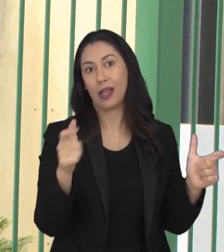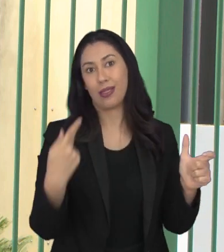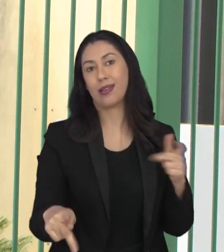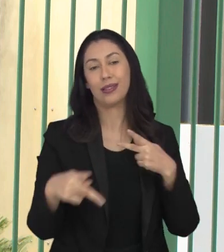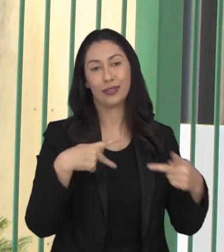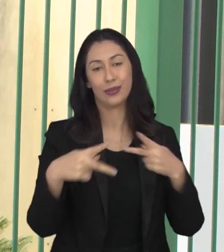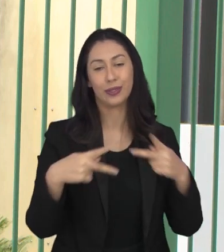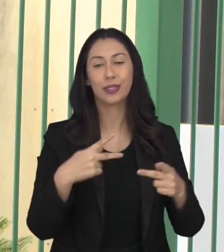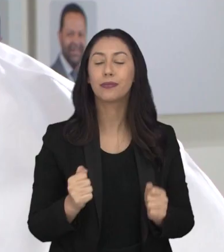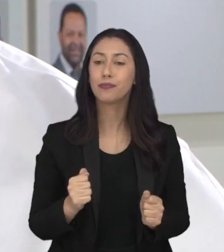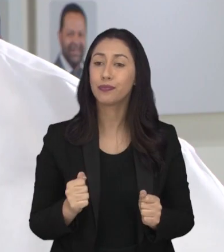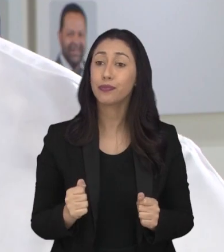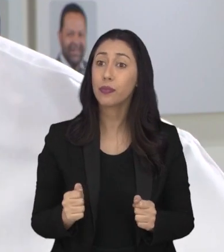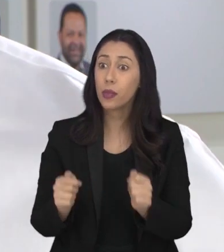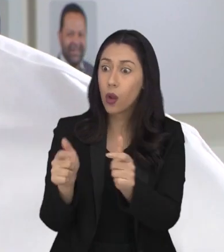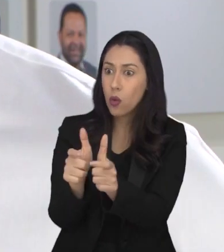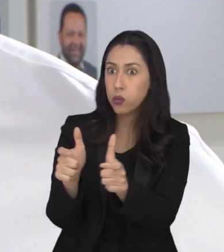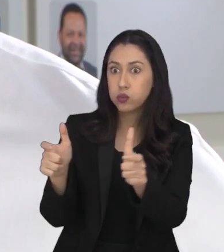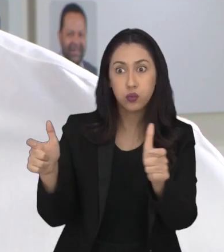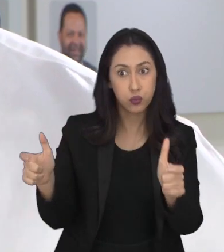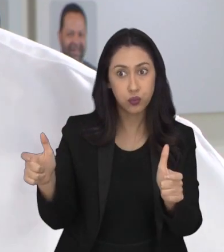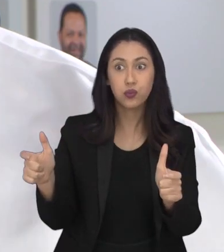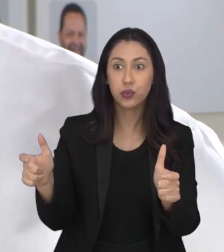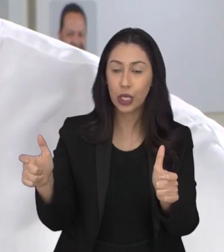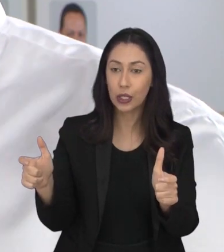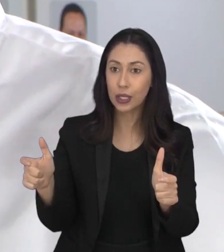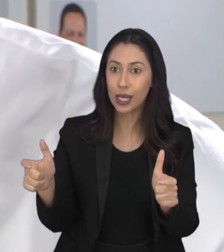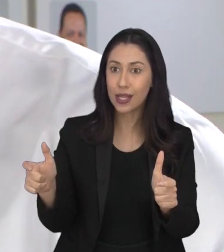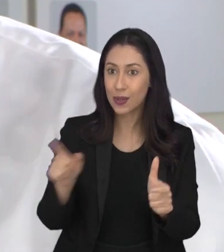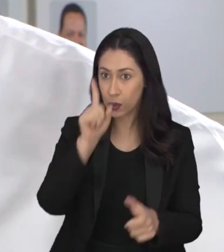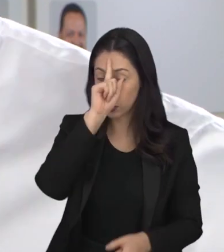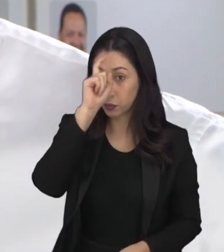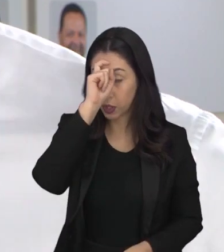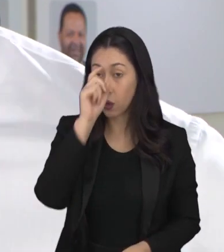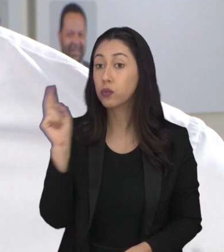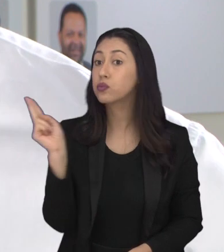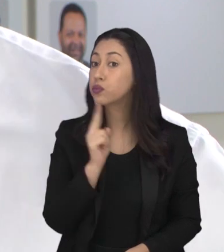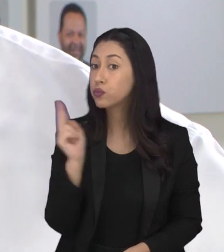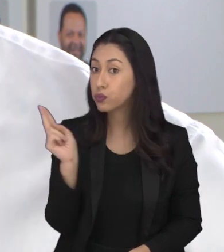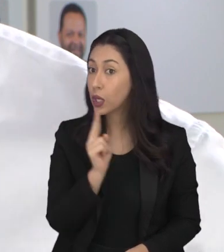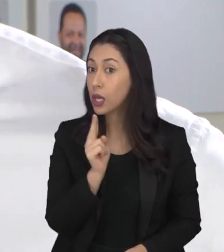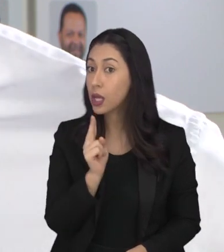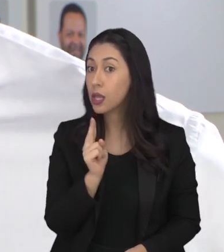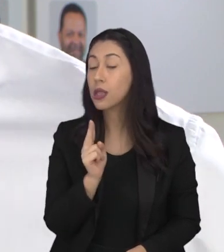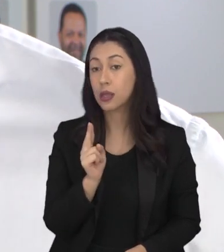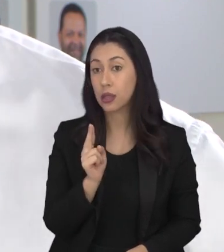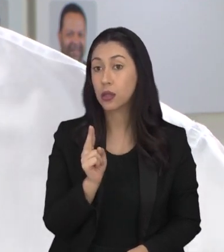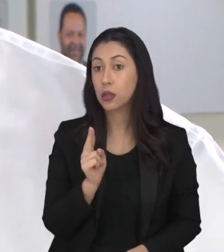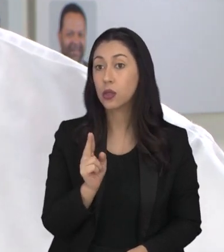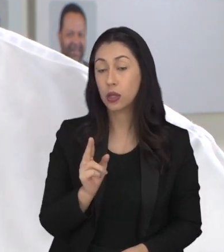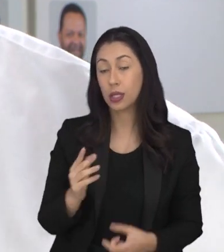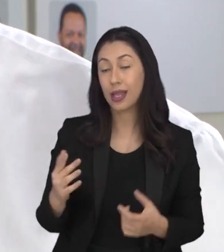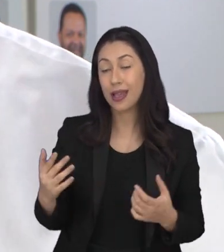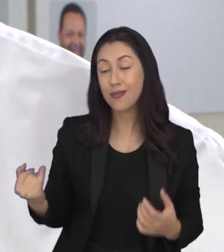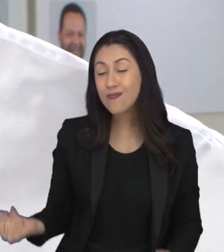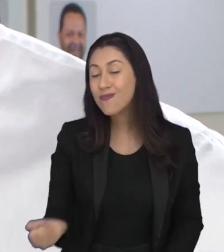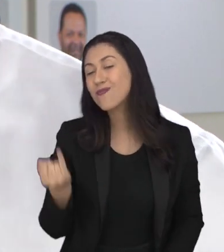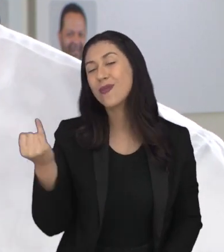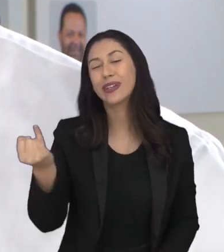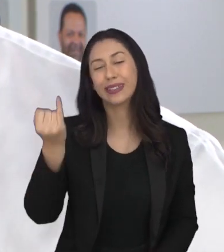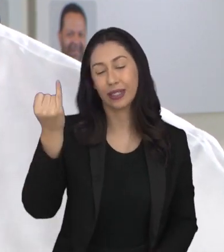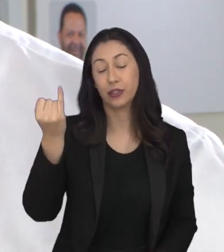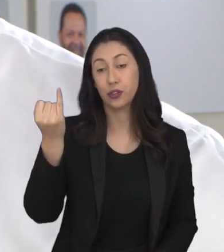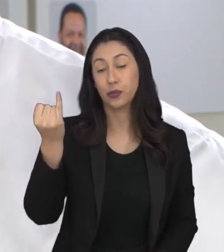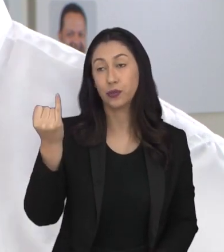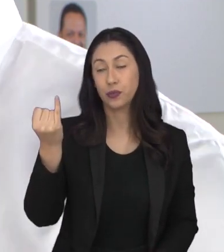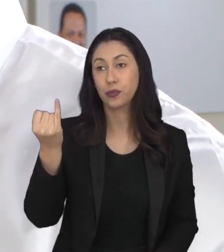médicos no município. Essa ampliação do PS, né, da vila, tal, do pronto-socorro do hospital municipal, ela é muito